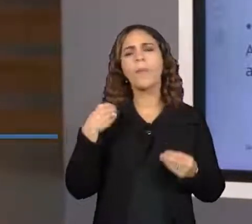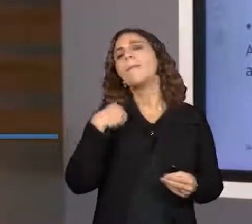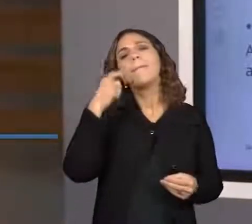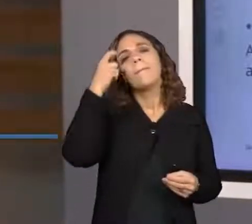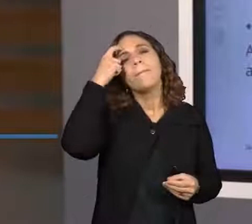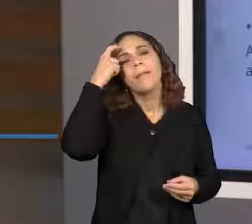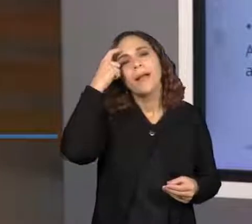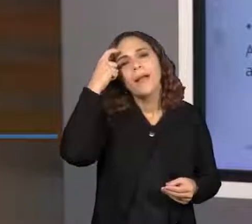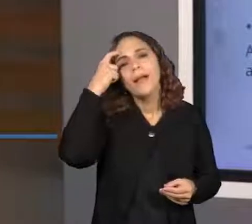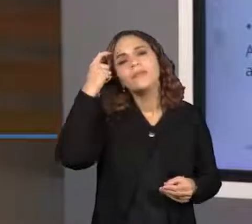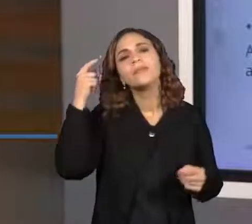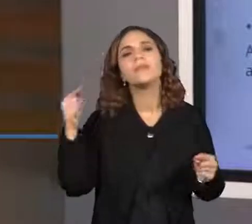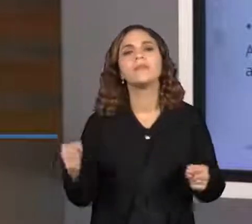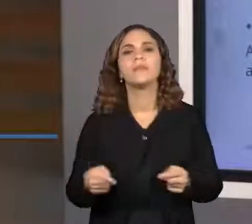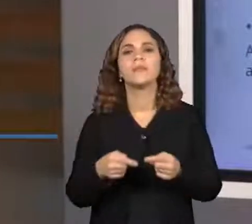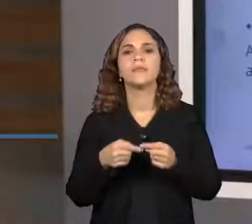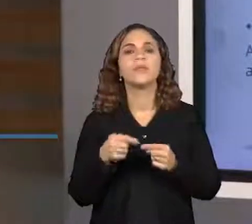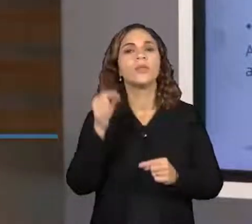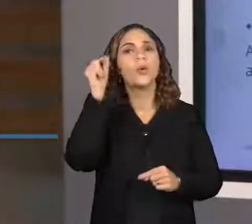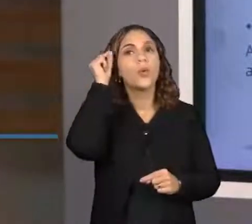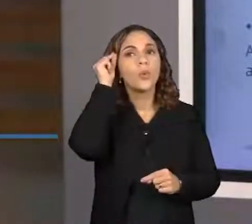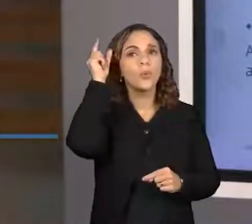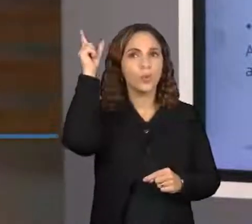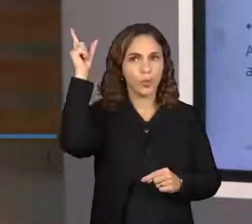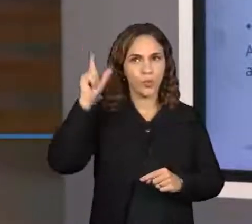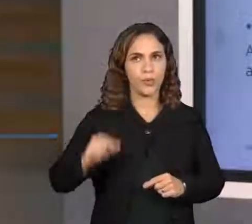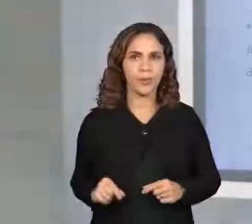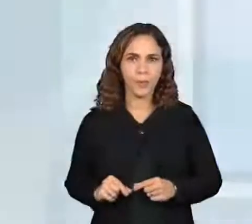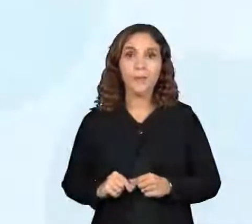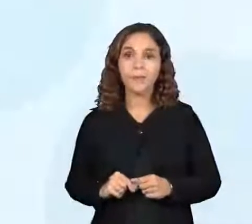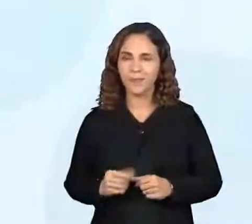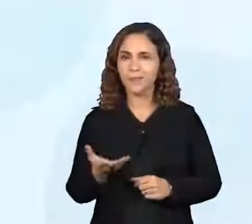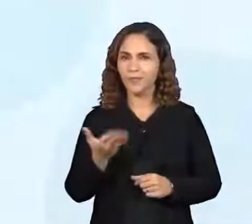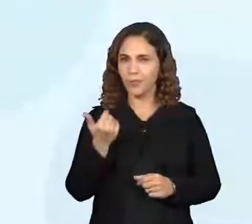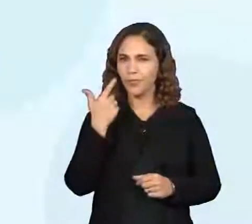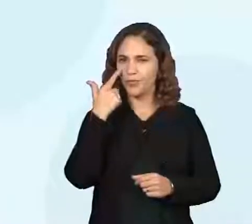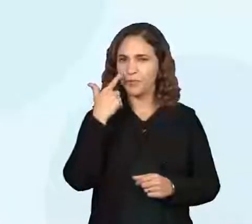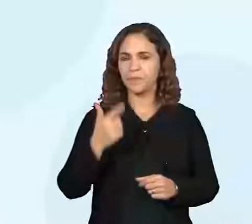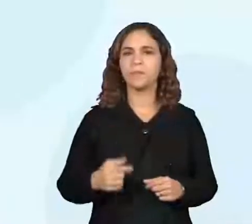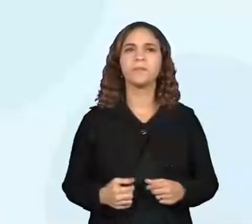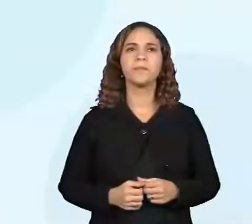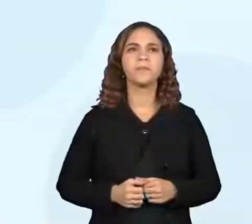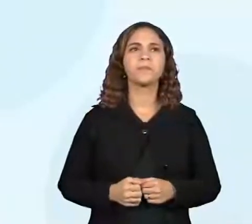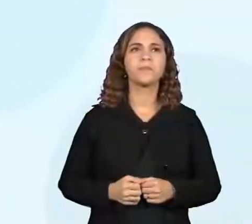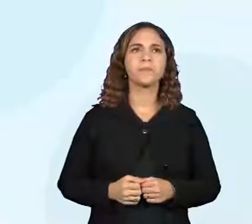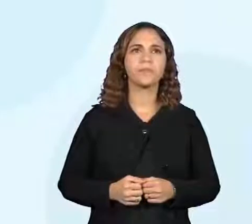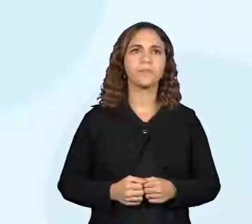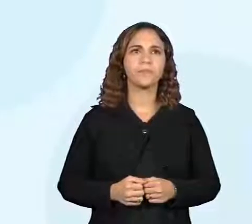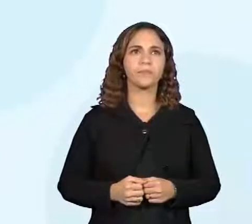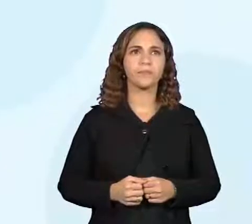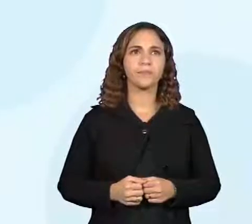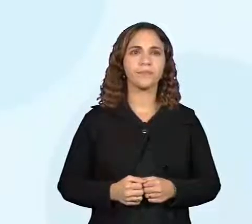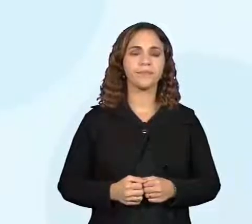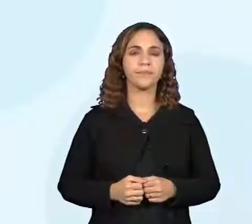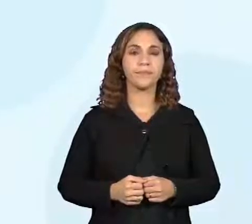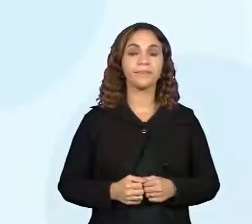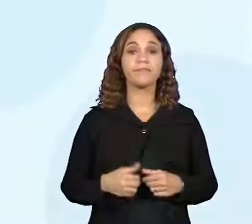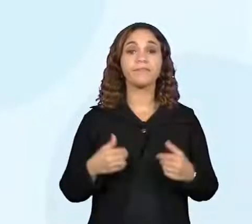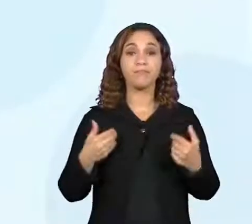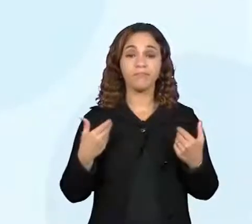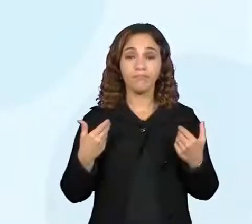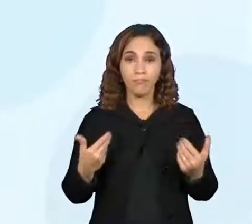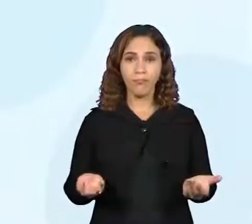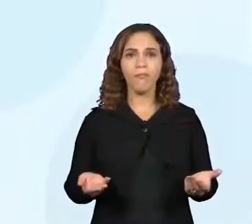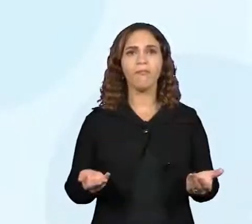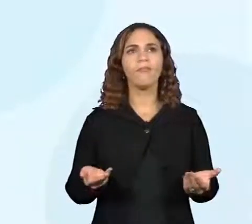relacionado à cultura. Vamos para a tela, vem comigo para a tela. Então, vou